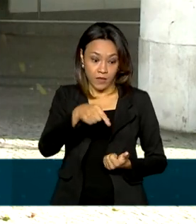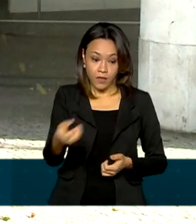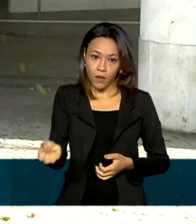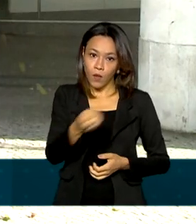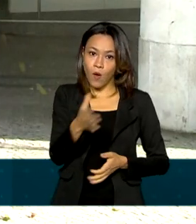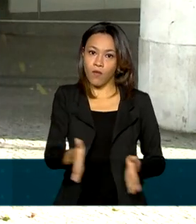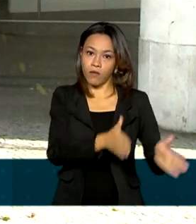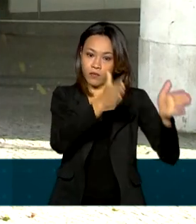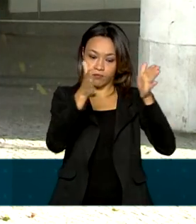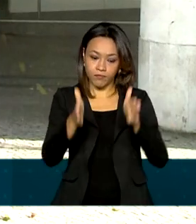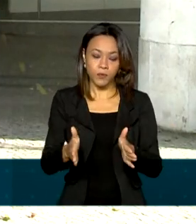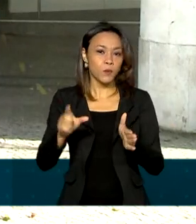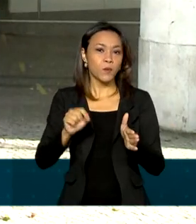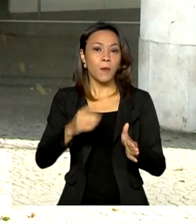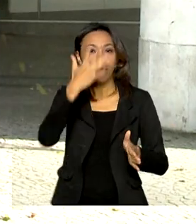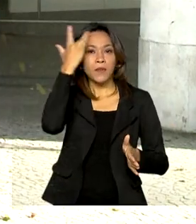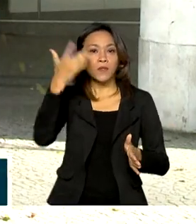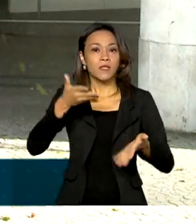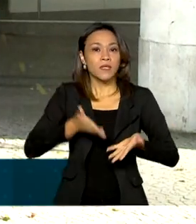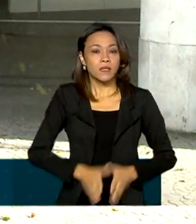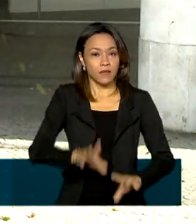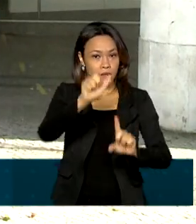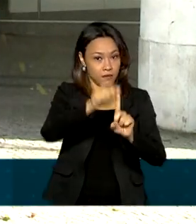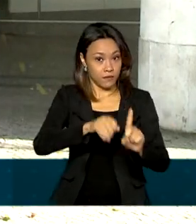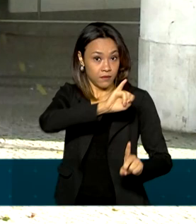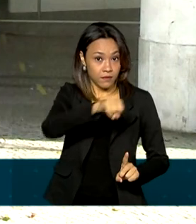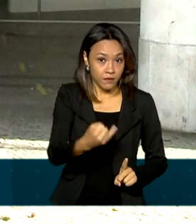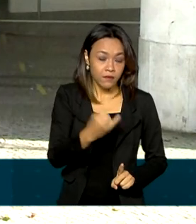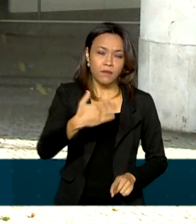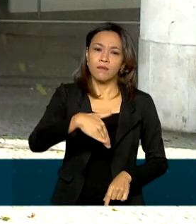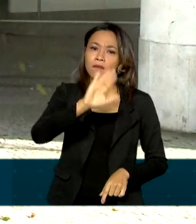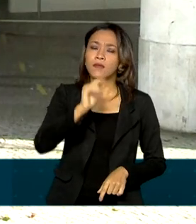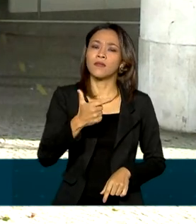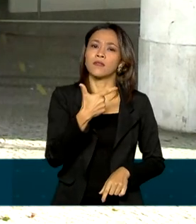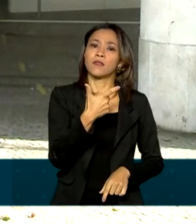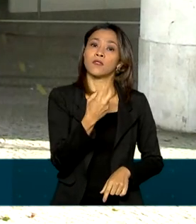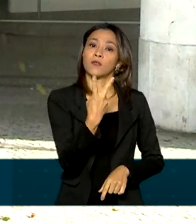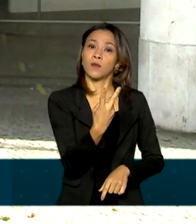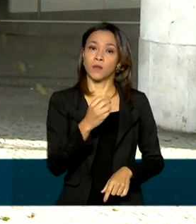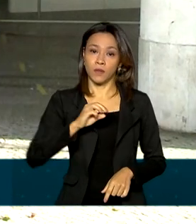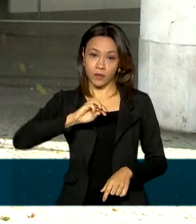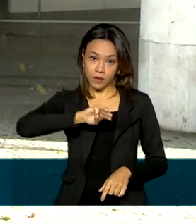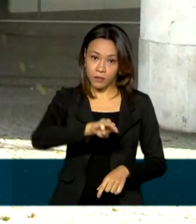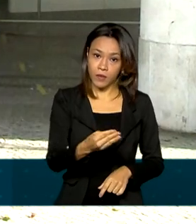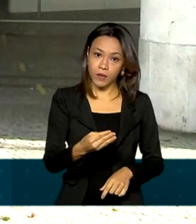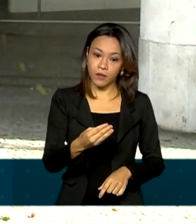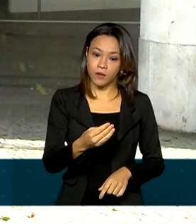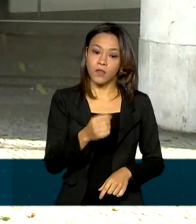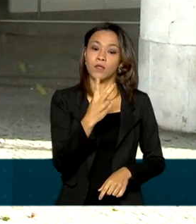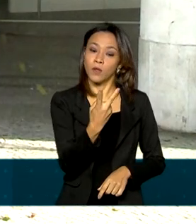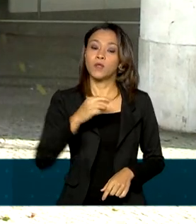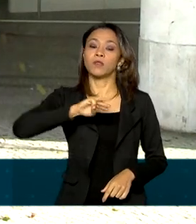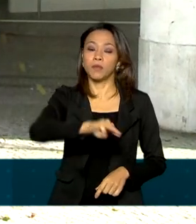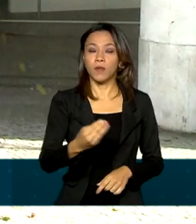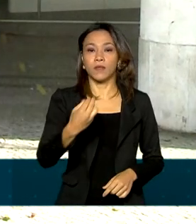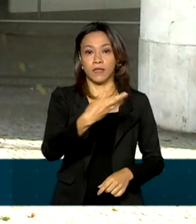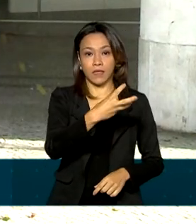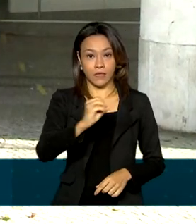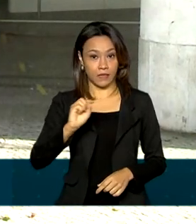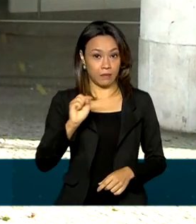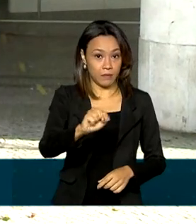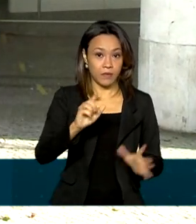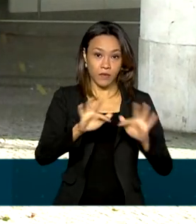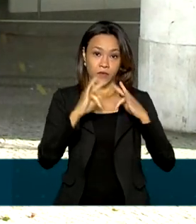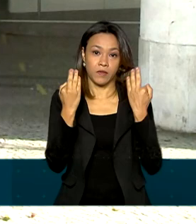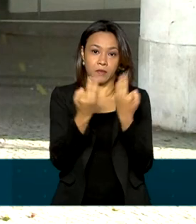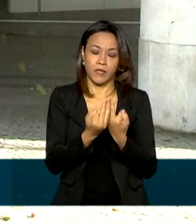programa são as pessoas nascidas em janeiro. São mais de 2 milhões e 300 mil famílias que